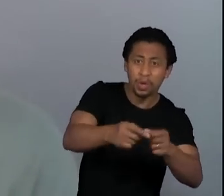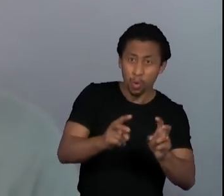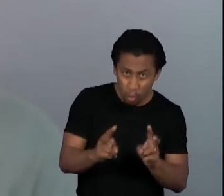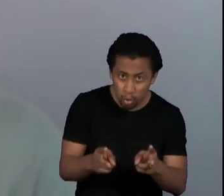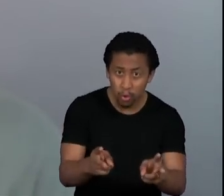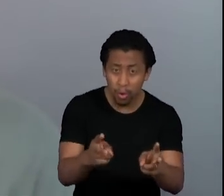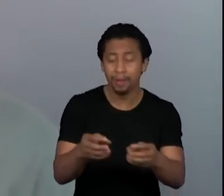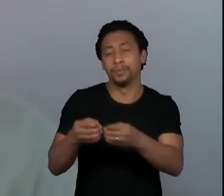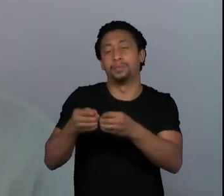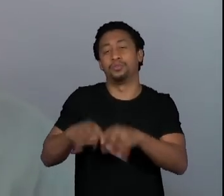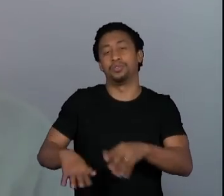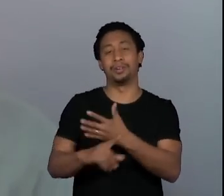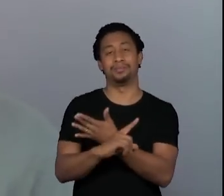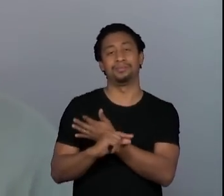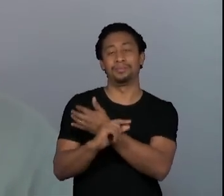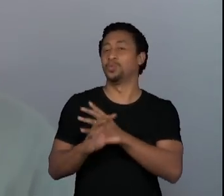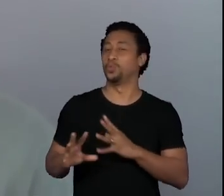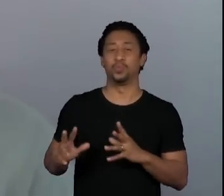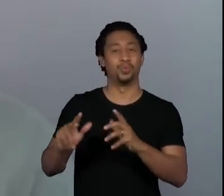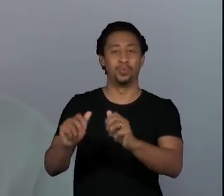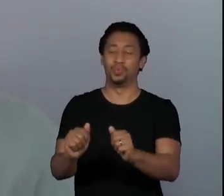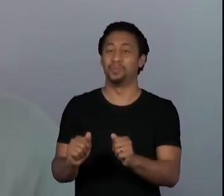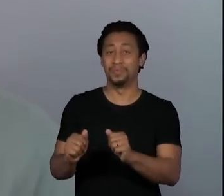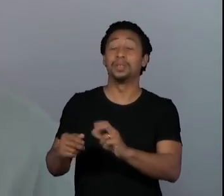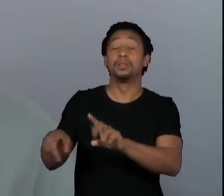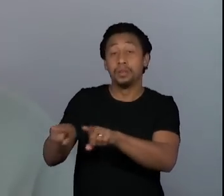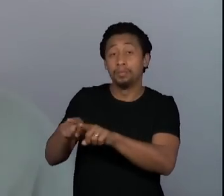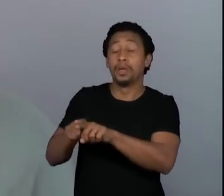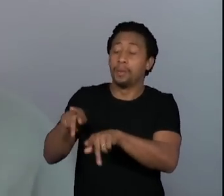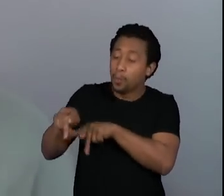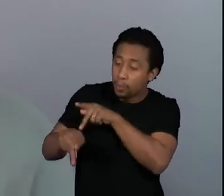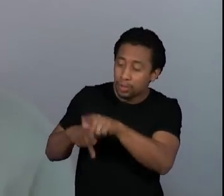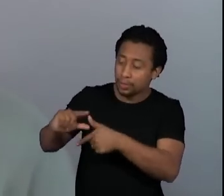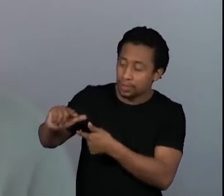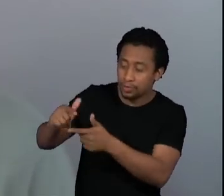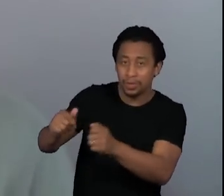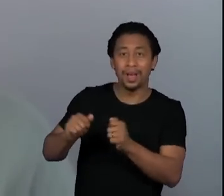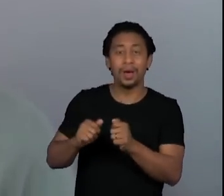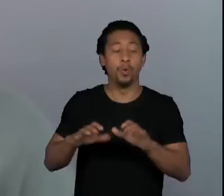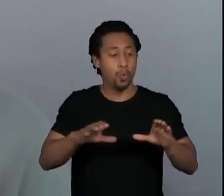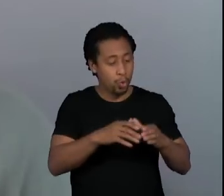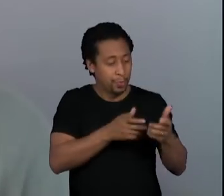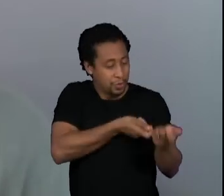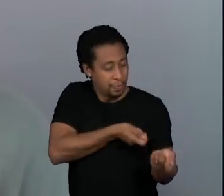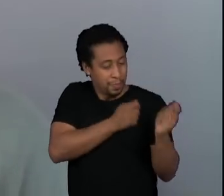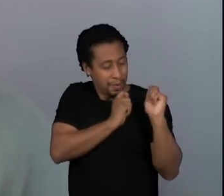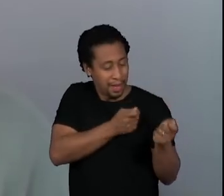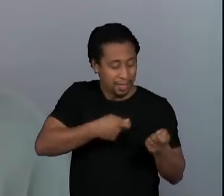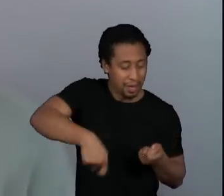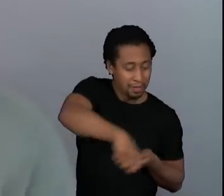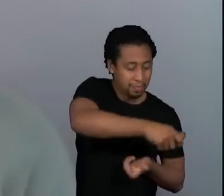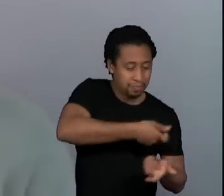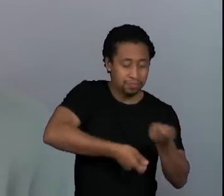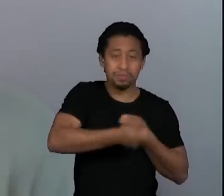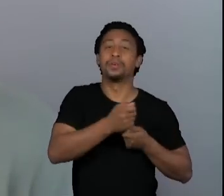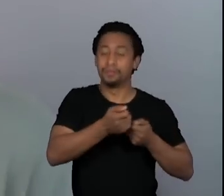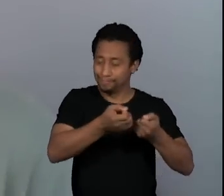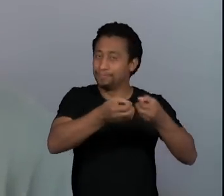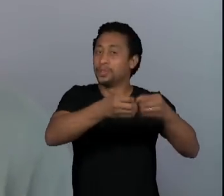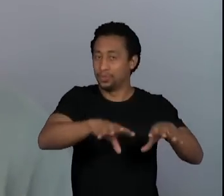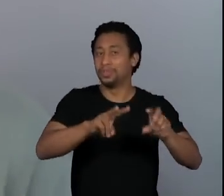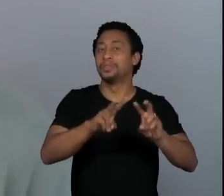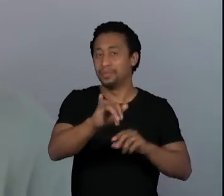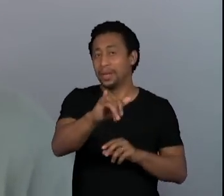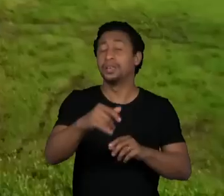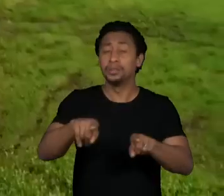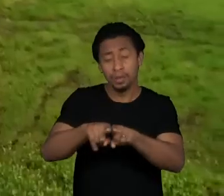as comunidades tradicionais, o estoque pesqueiro, toda a biodiversidade e também o uso econômico, como vem sendo feito, a